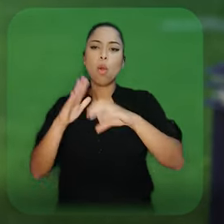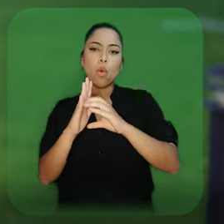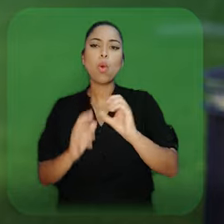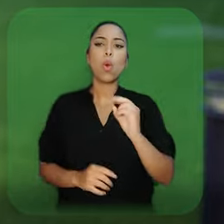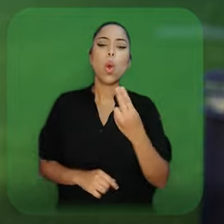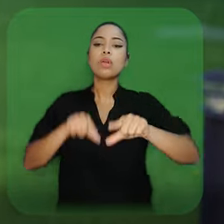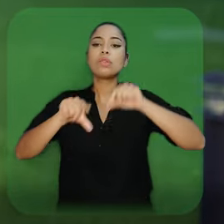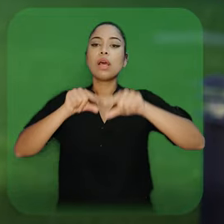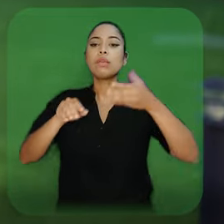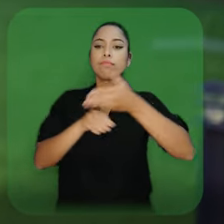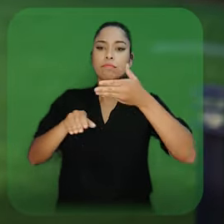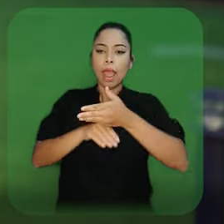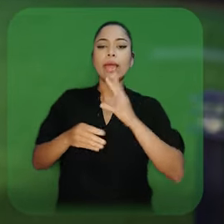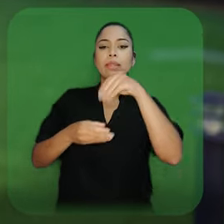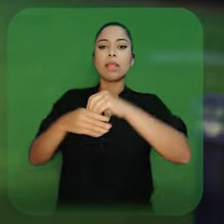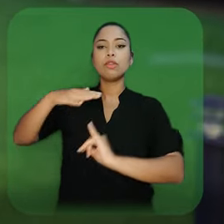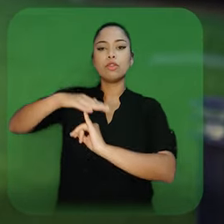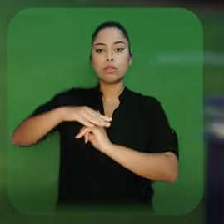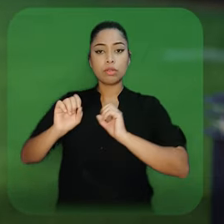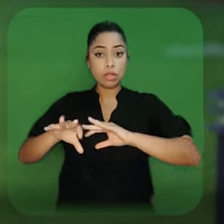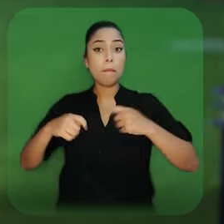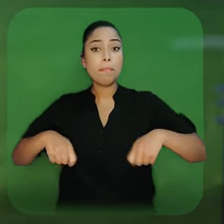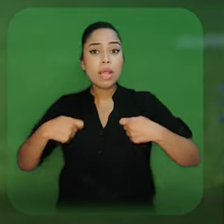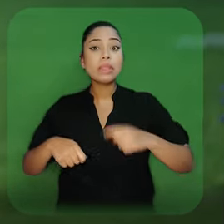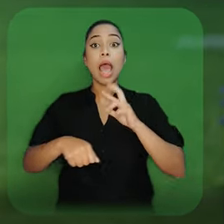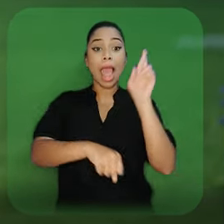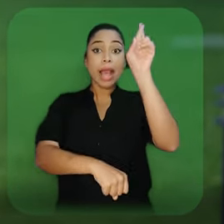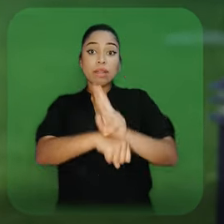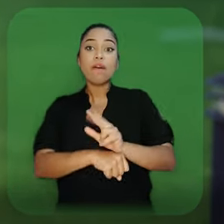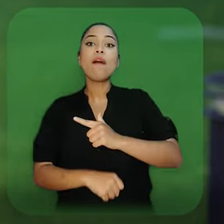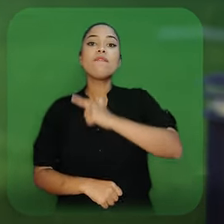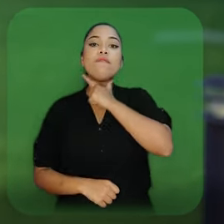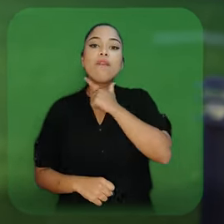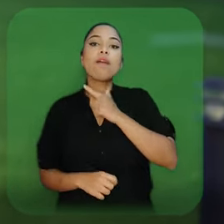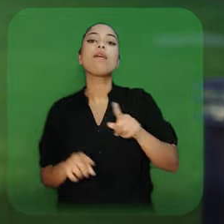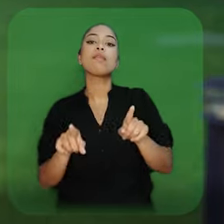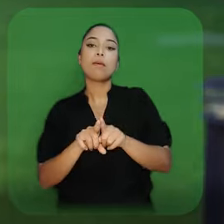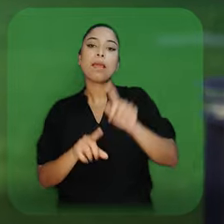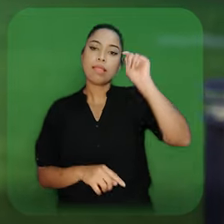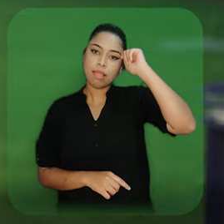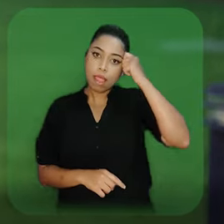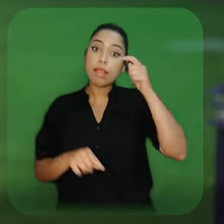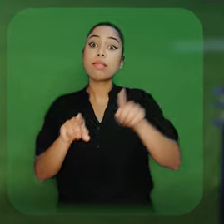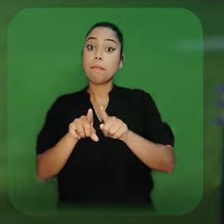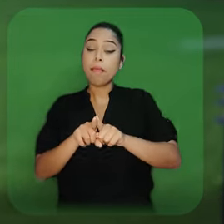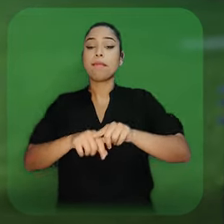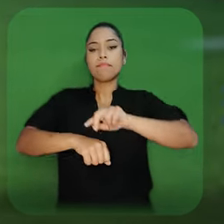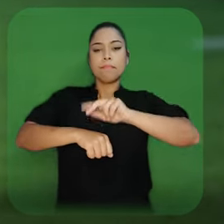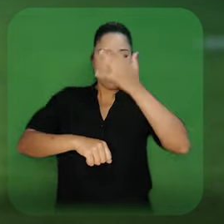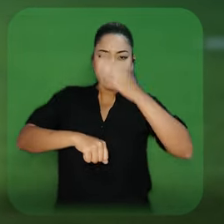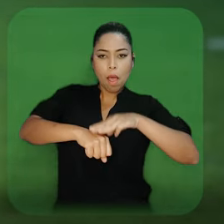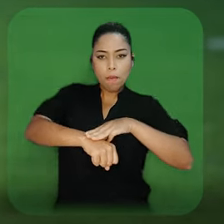ofertadas em concursos públicos ou em seleções para ingressos em instituições de ensino devem ser reservadas para pessoas